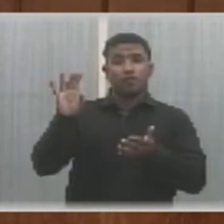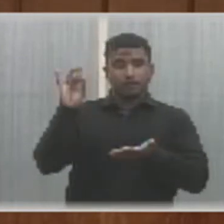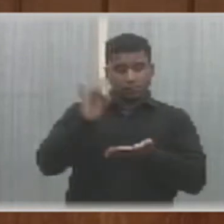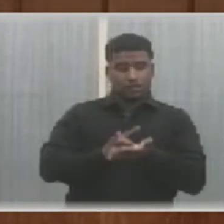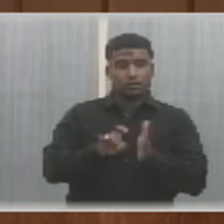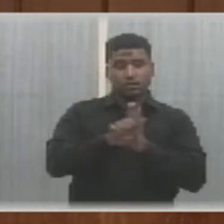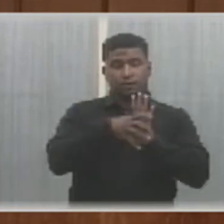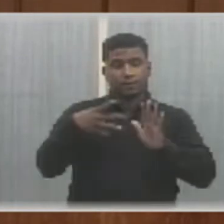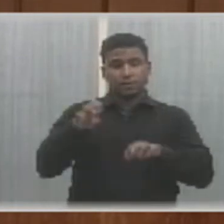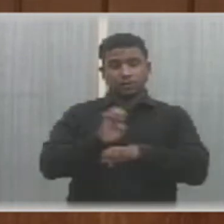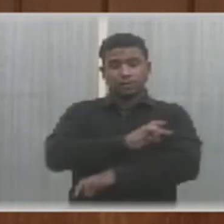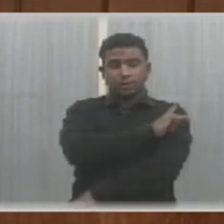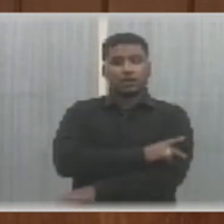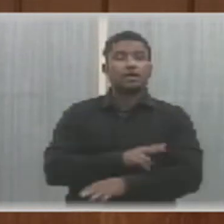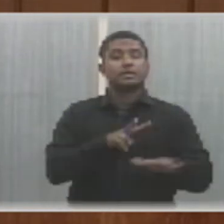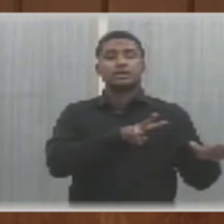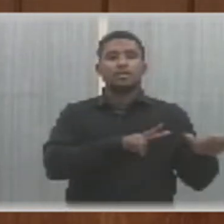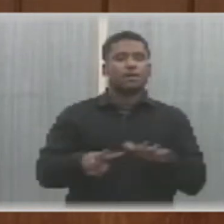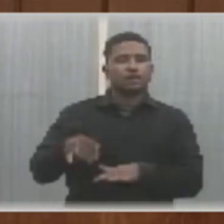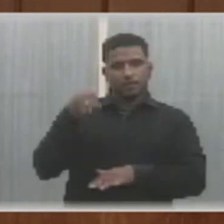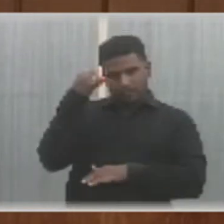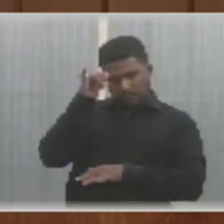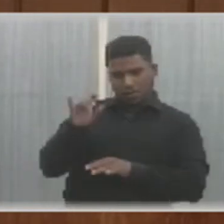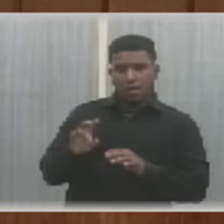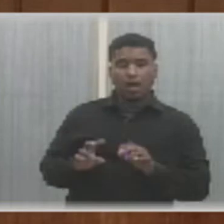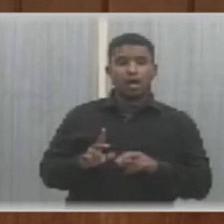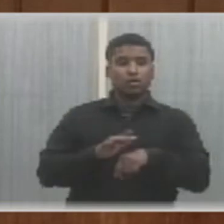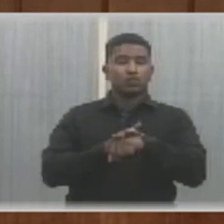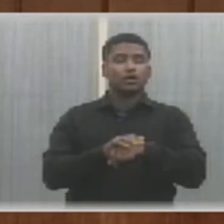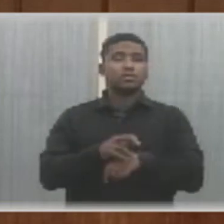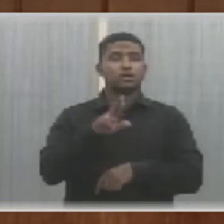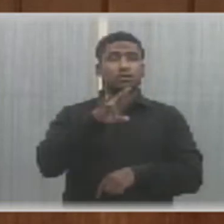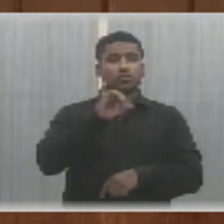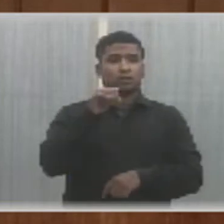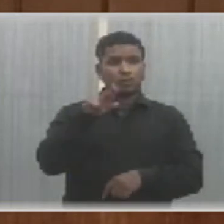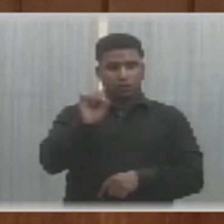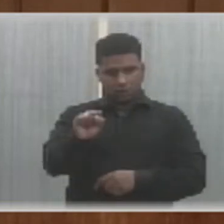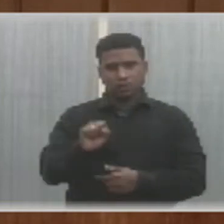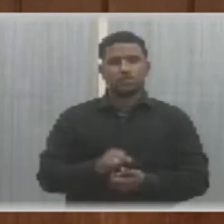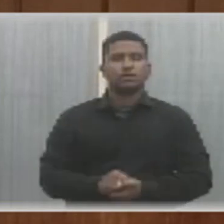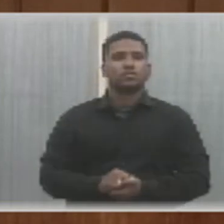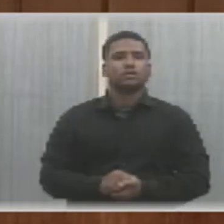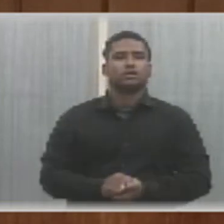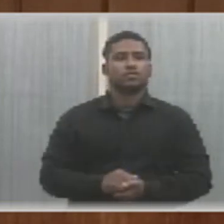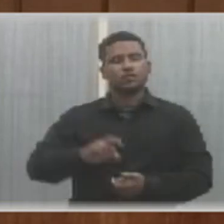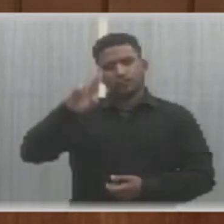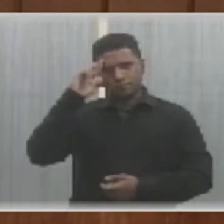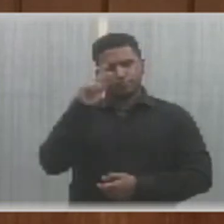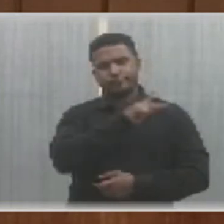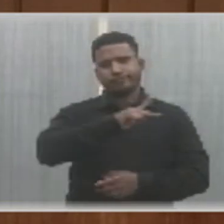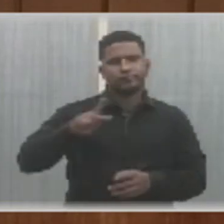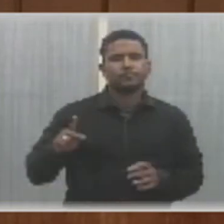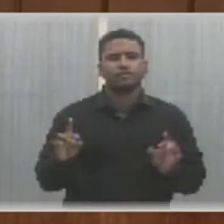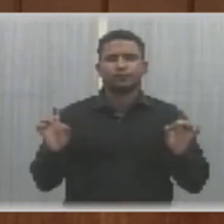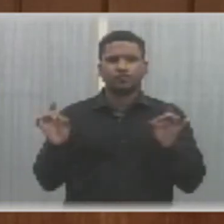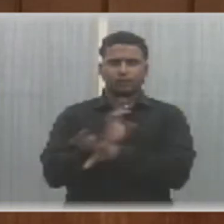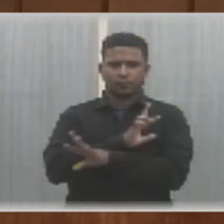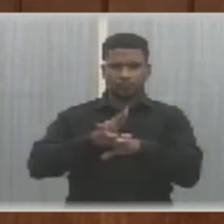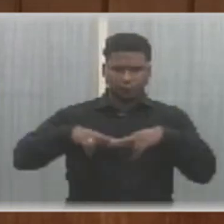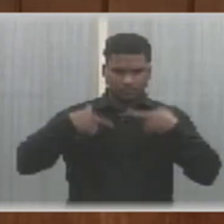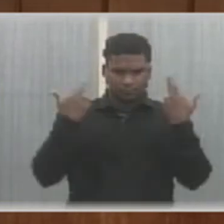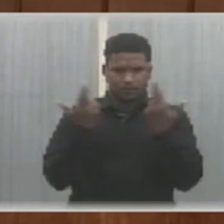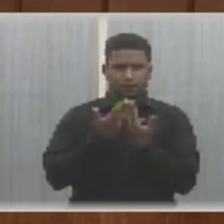Estado do Piauí a Semana Estadual de Prevenção a Doenças Renais e da Outras Providências. E nada mais havendo a tratar, o senhor presidente